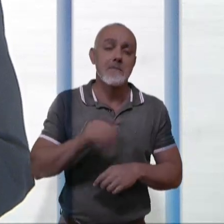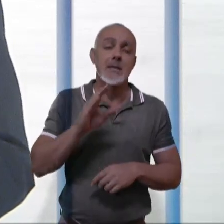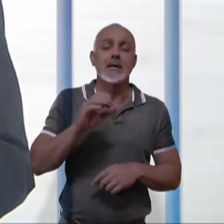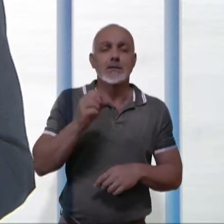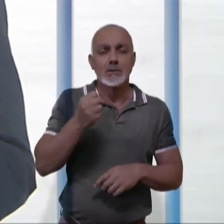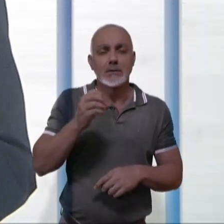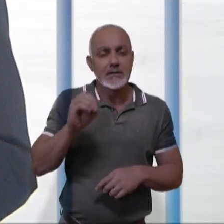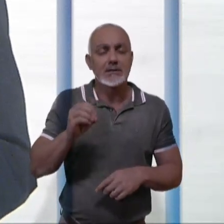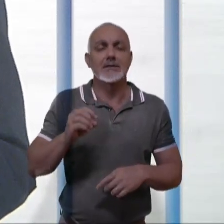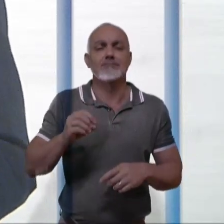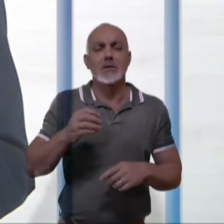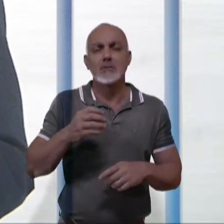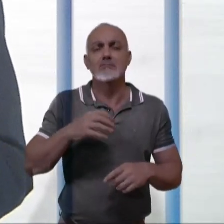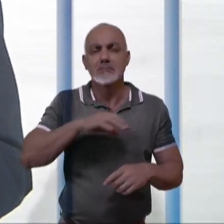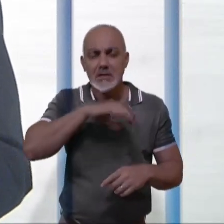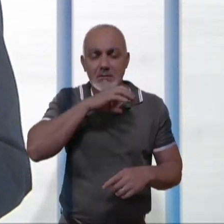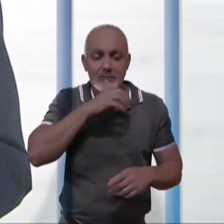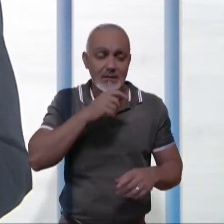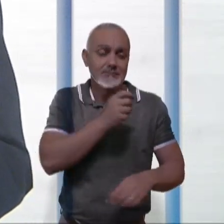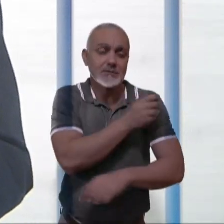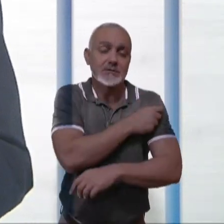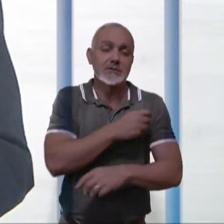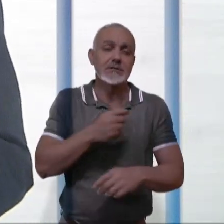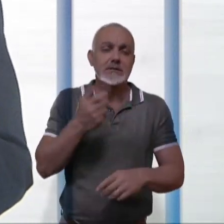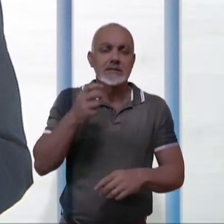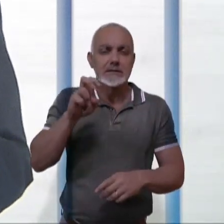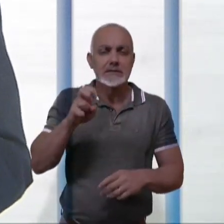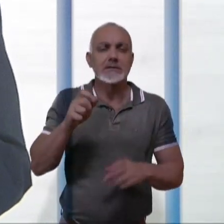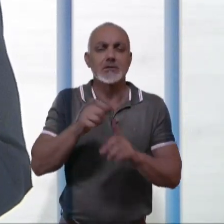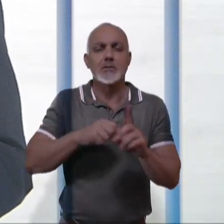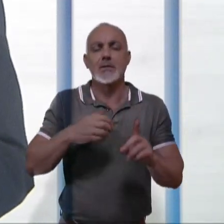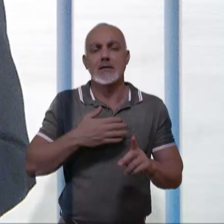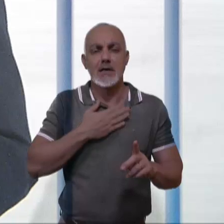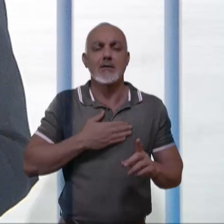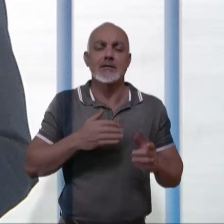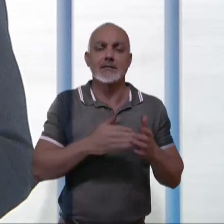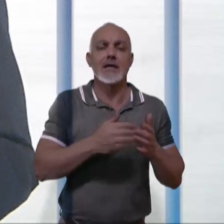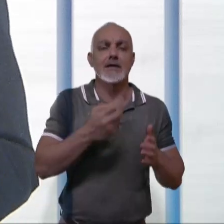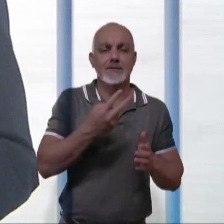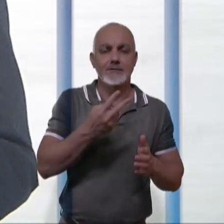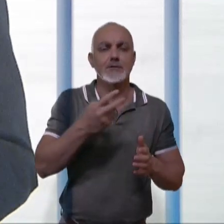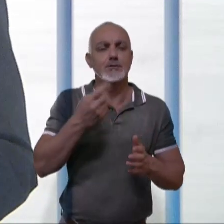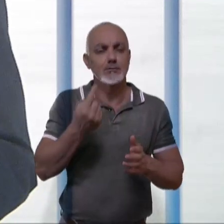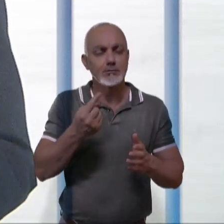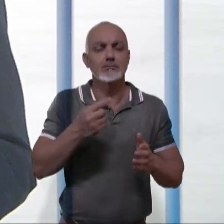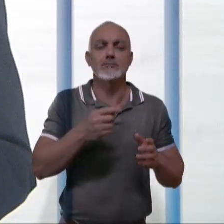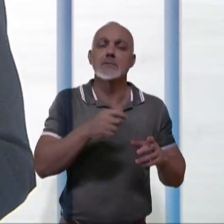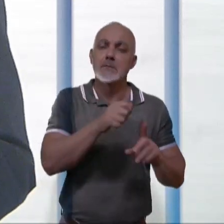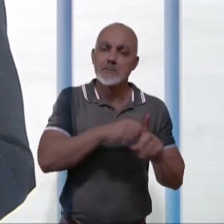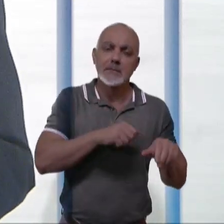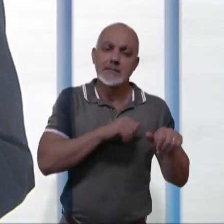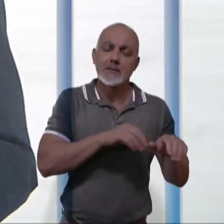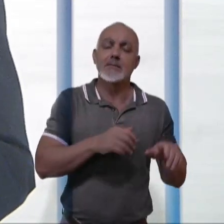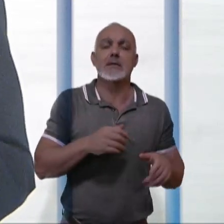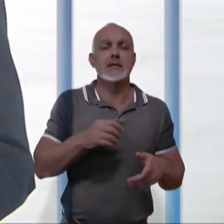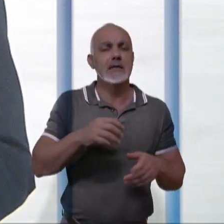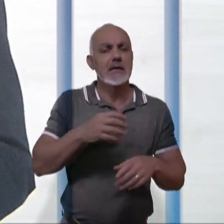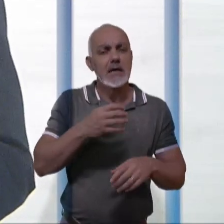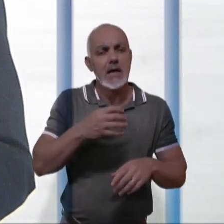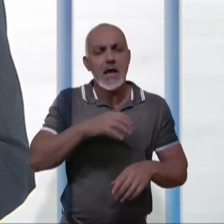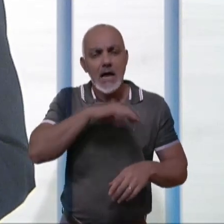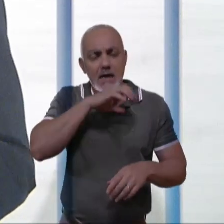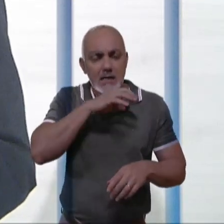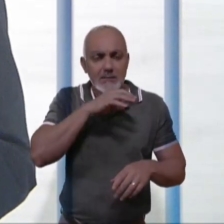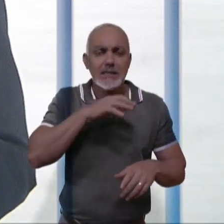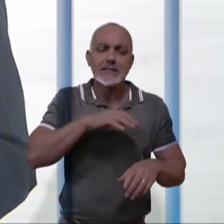animais foram vacinados entre os dias 5 de agosto e 21 de setembro. Animais que estavam doentes ou impossibilitados de serem